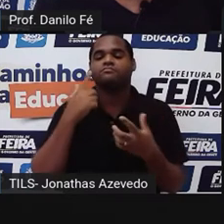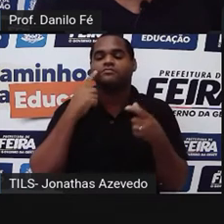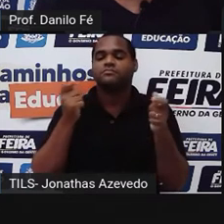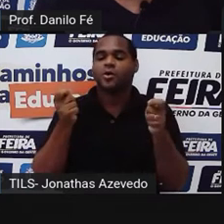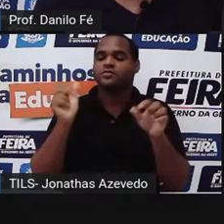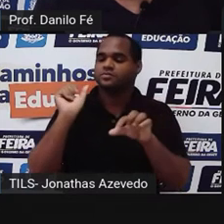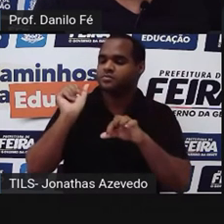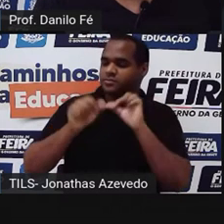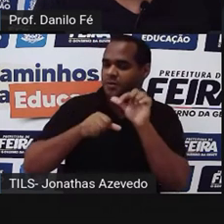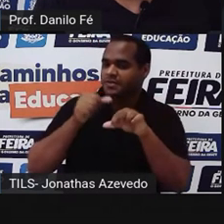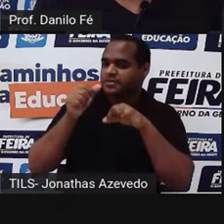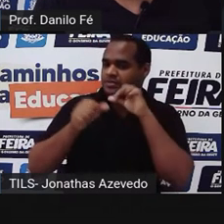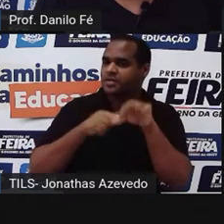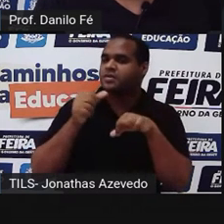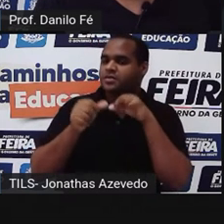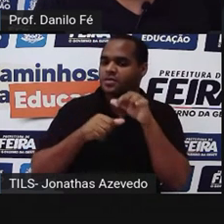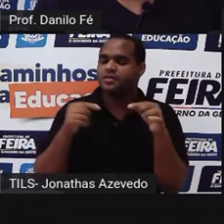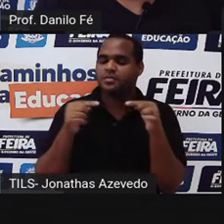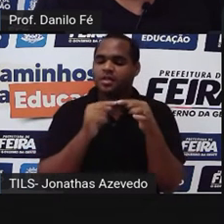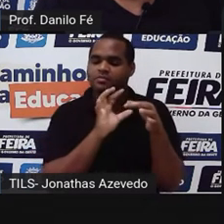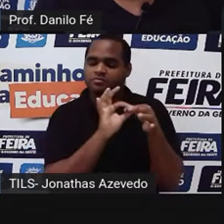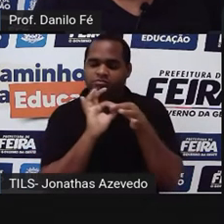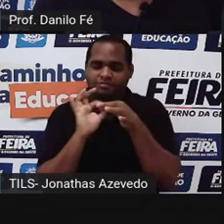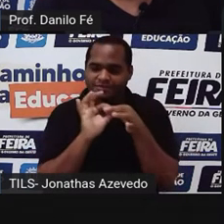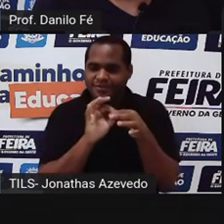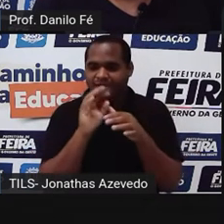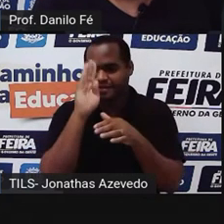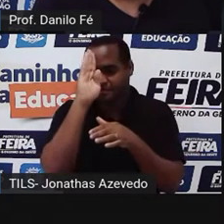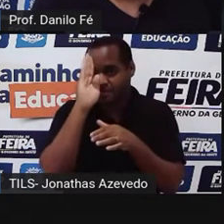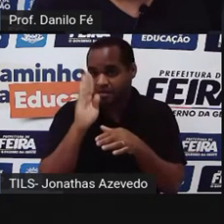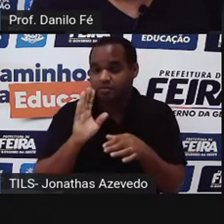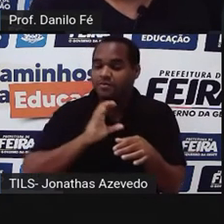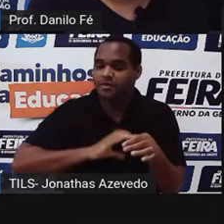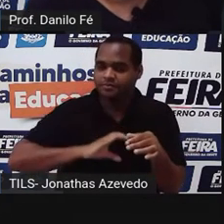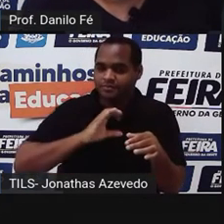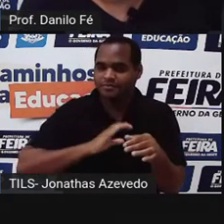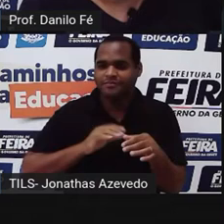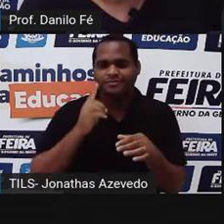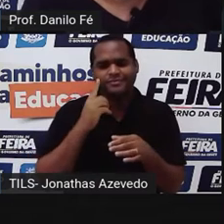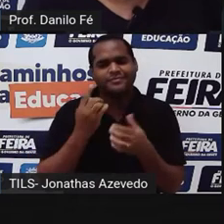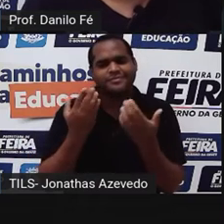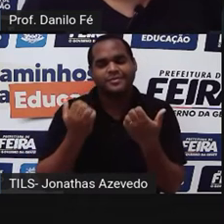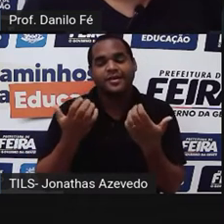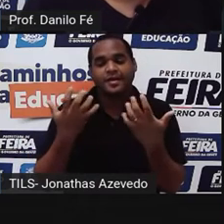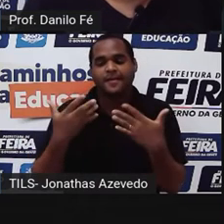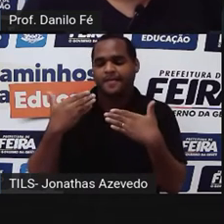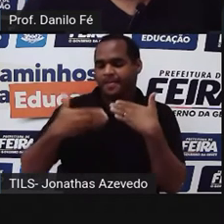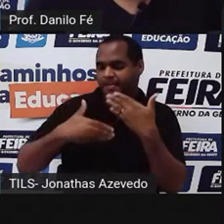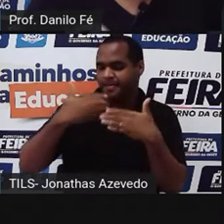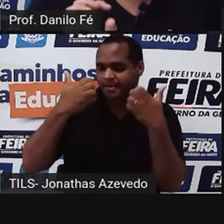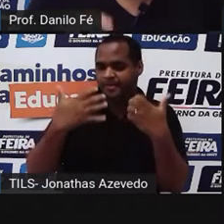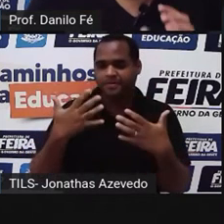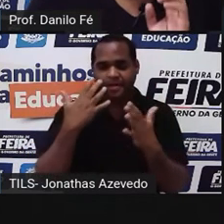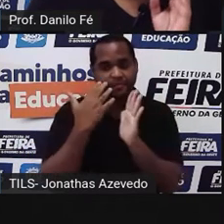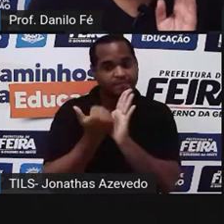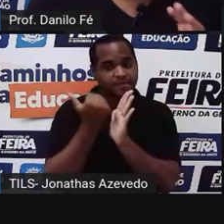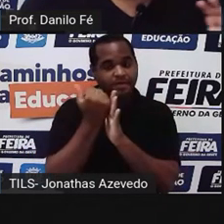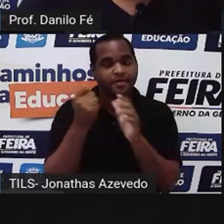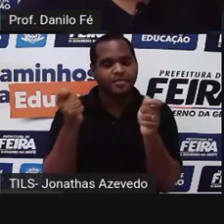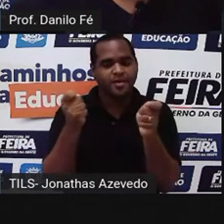mudança da relação entre Brasil e Portugal, numa medida que daqui a pouco eu explico a vocês. E